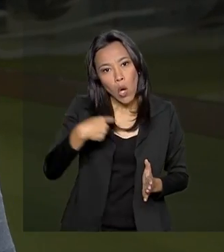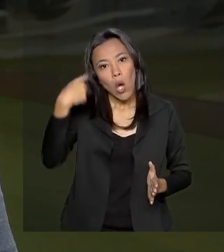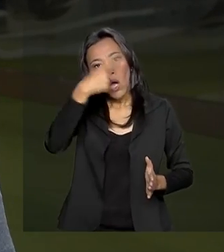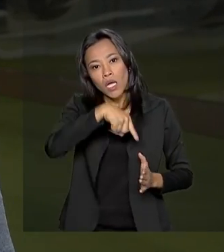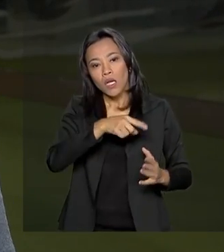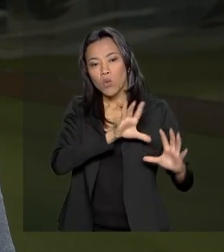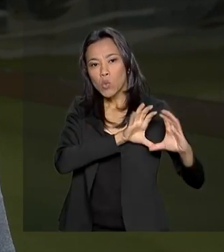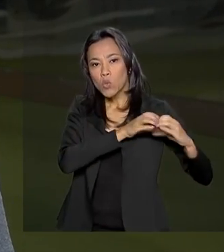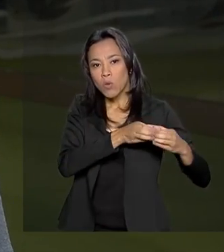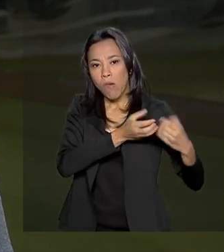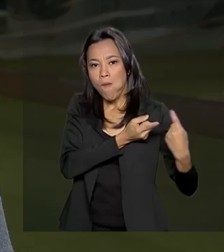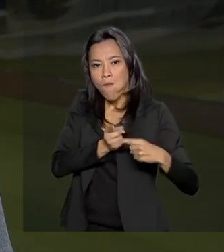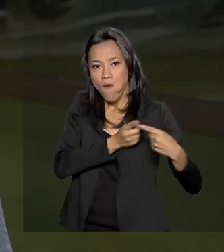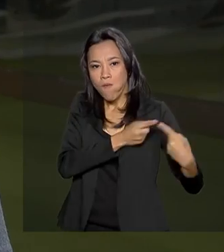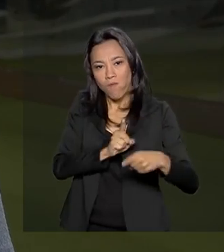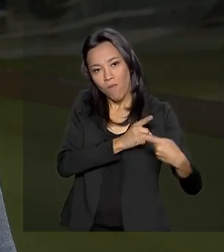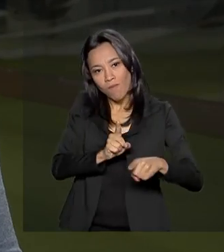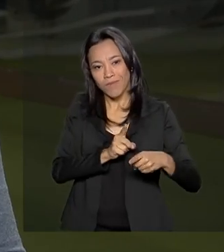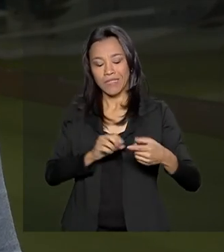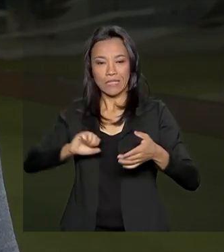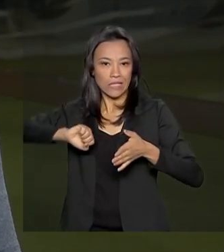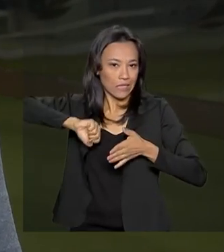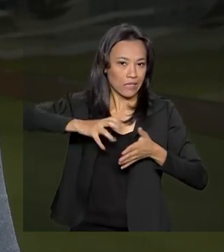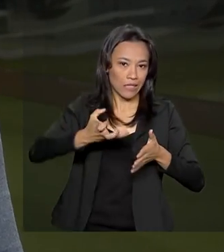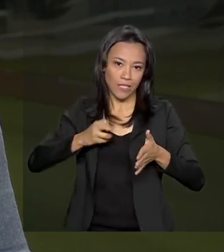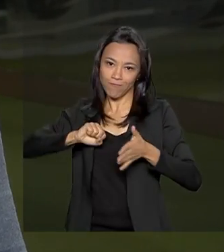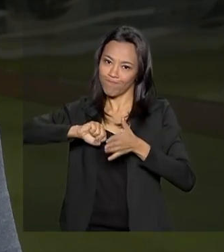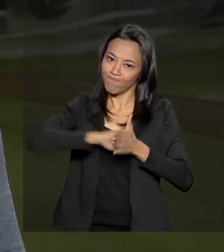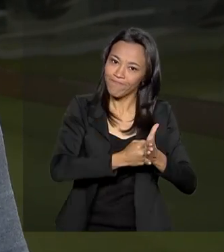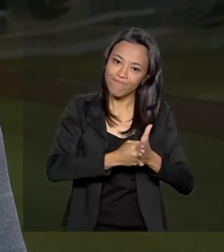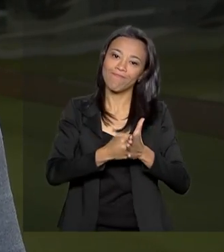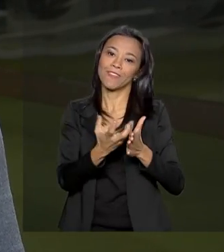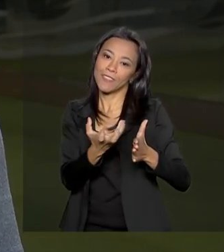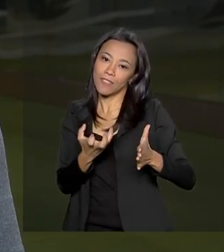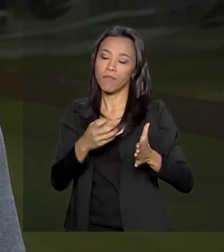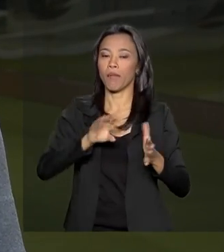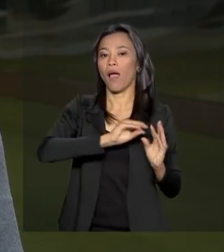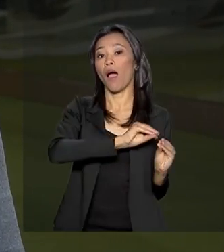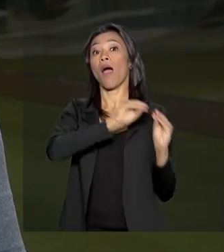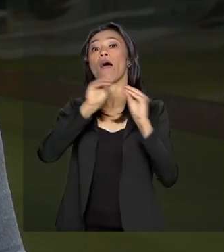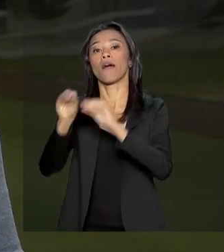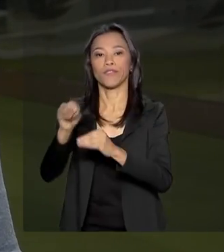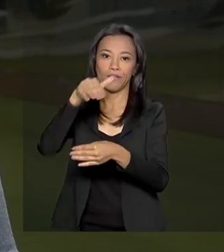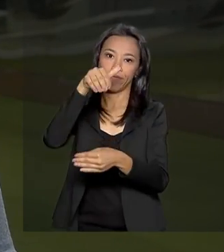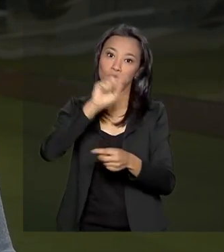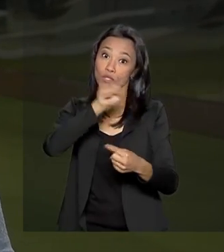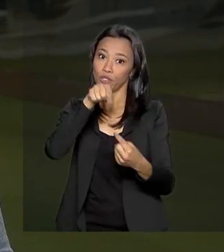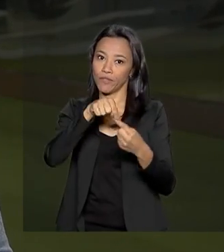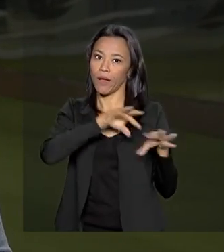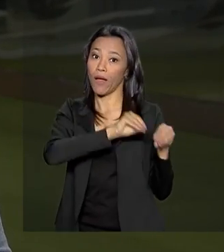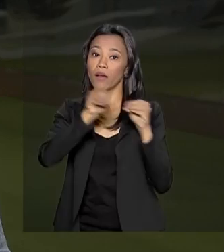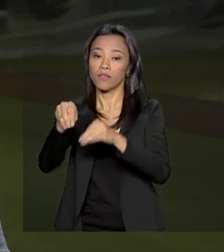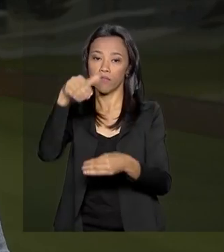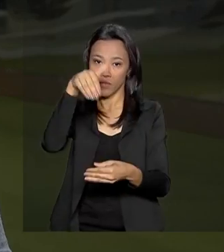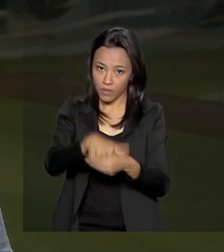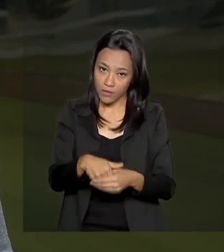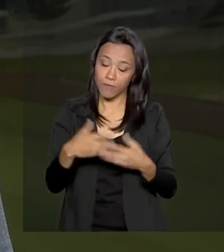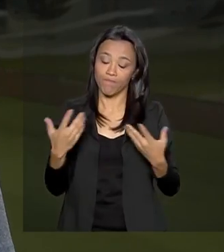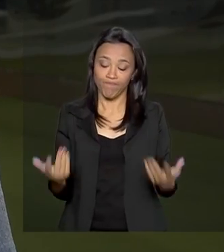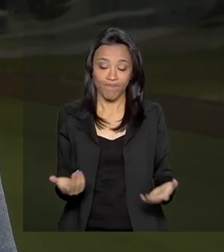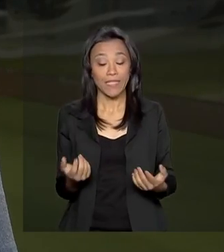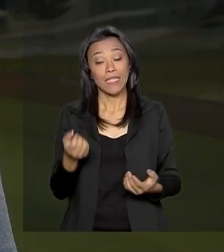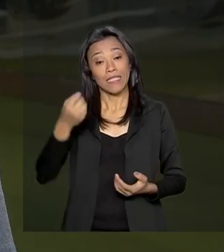que apresentou uma série de requerimentos para tentar adiar essa votação. O relator Samuel Moreira também leu a